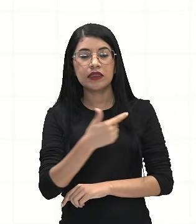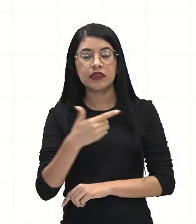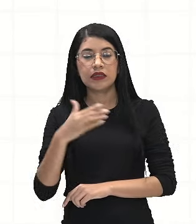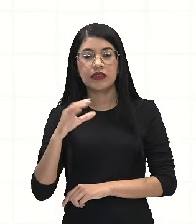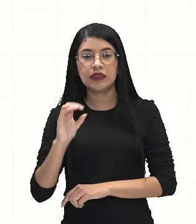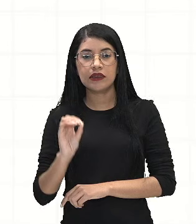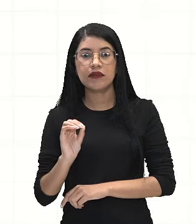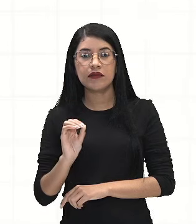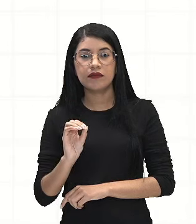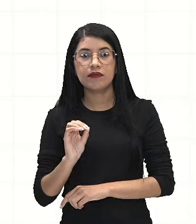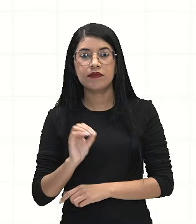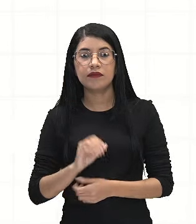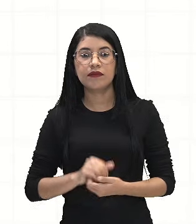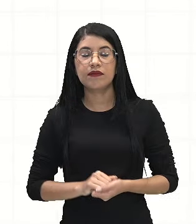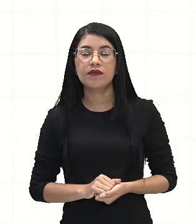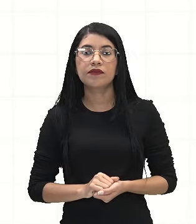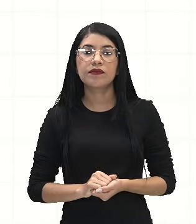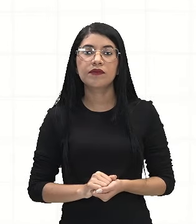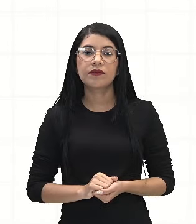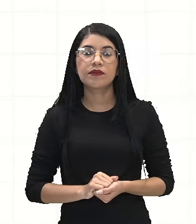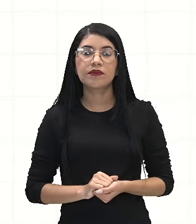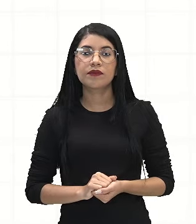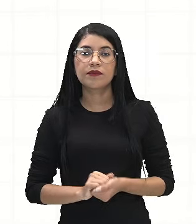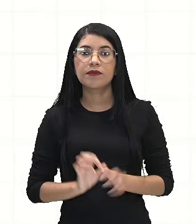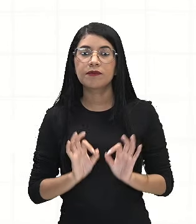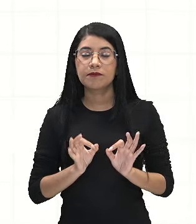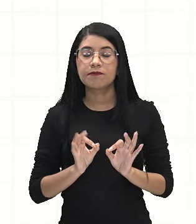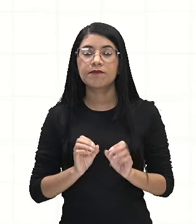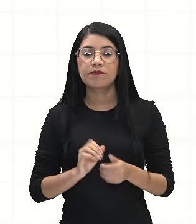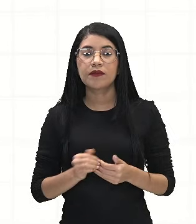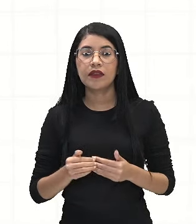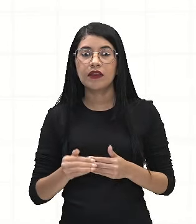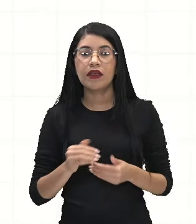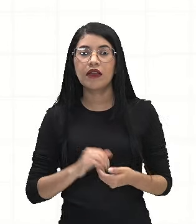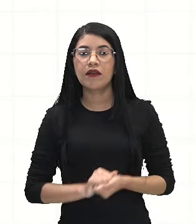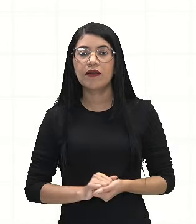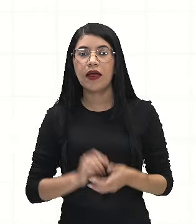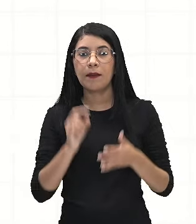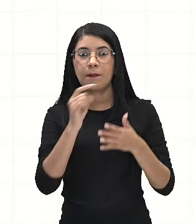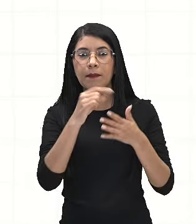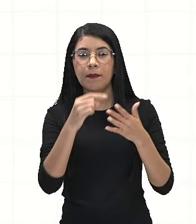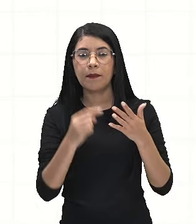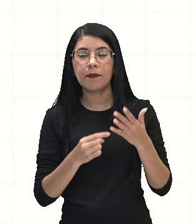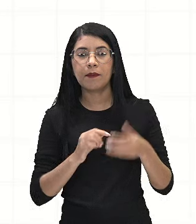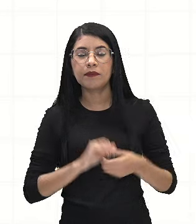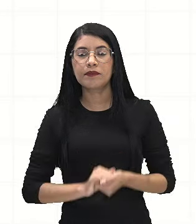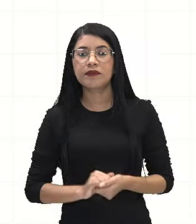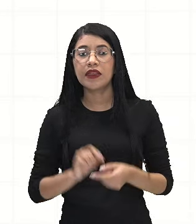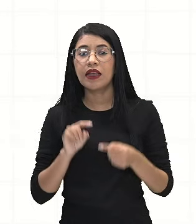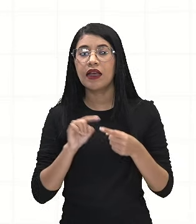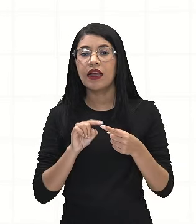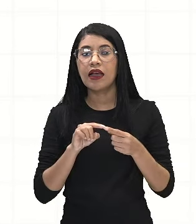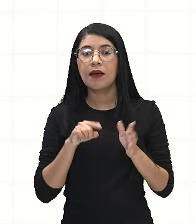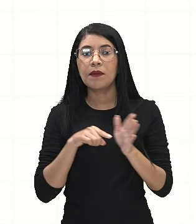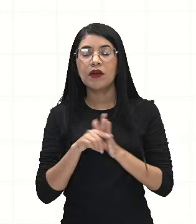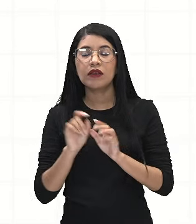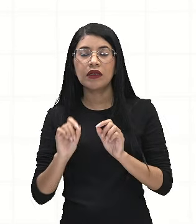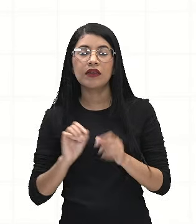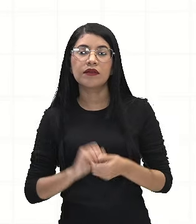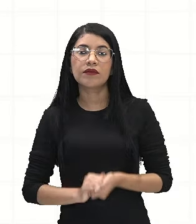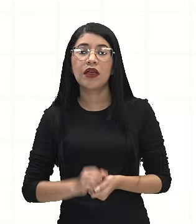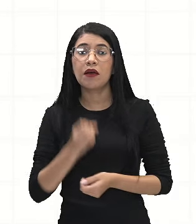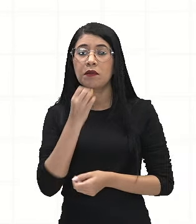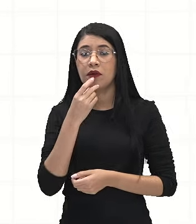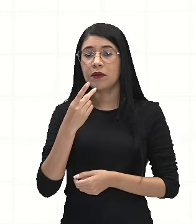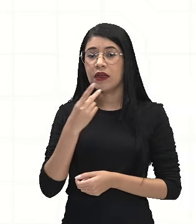pessoas, vai dar 120, certo? Agora, a gente vai ver as questões. Na letra A, ele está perguntando qual a